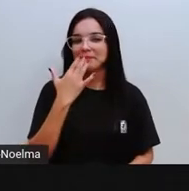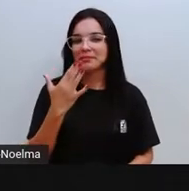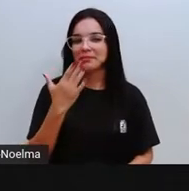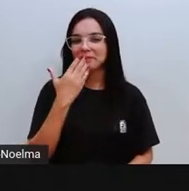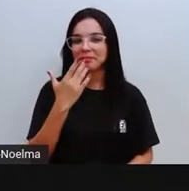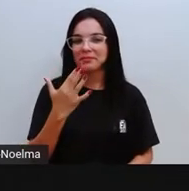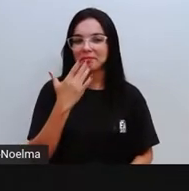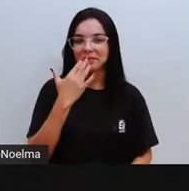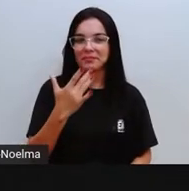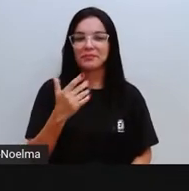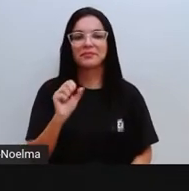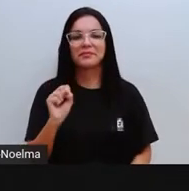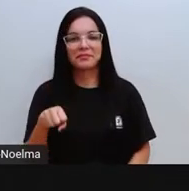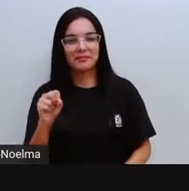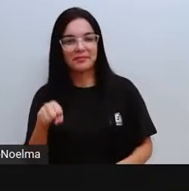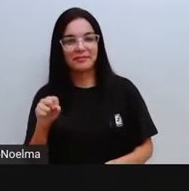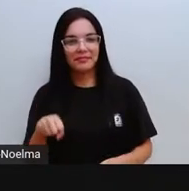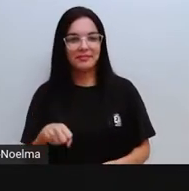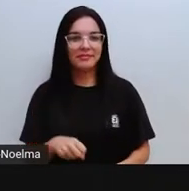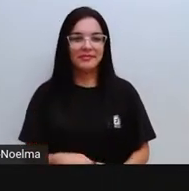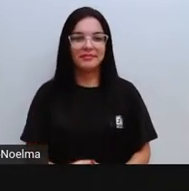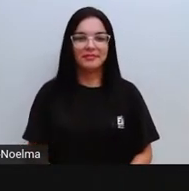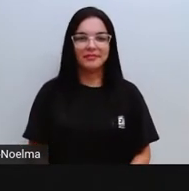vemos, né? Esses traços aí africanos.